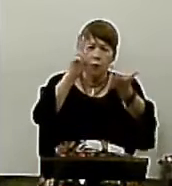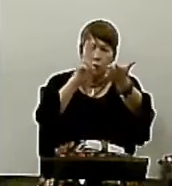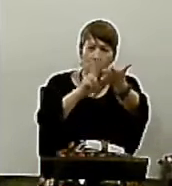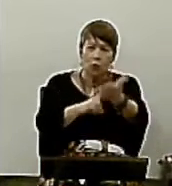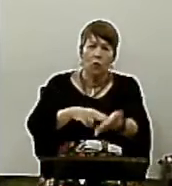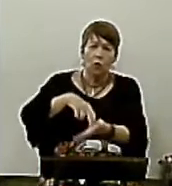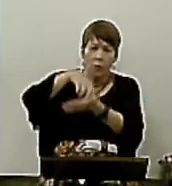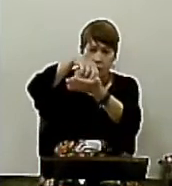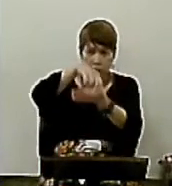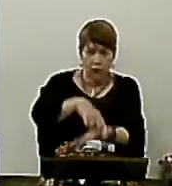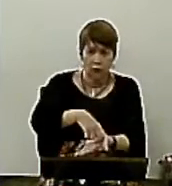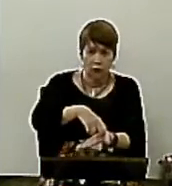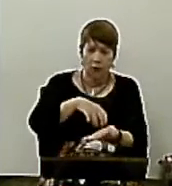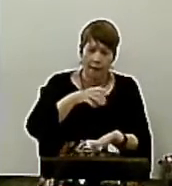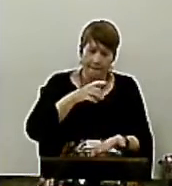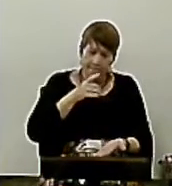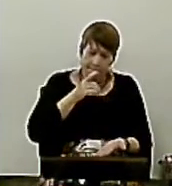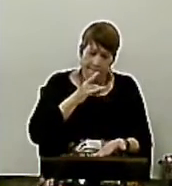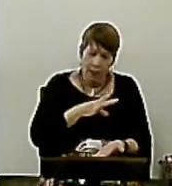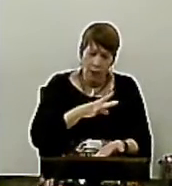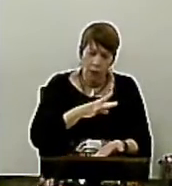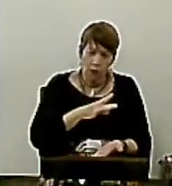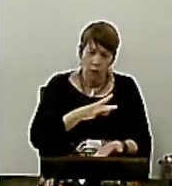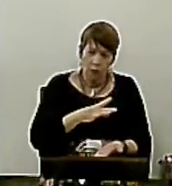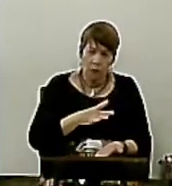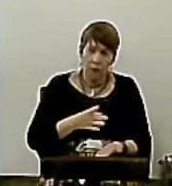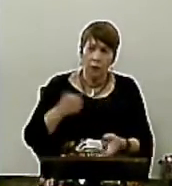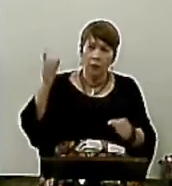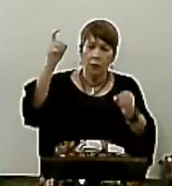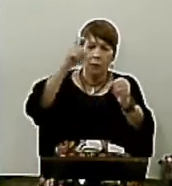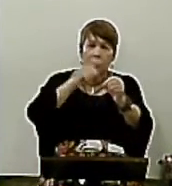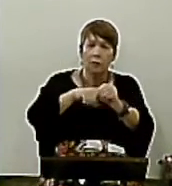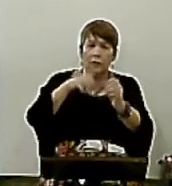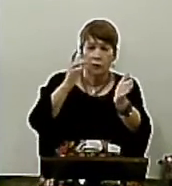dia do juízo Deus não deixe a gente Entrar pelo portão